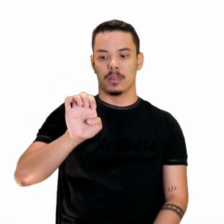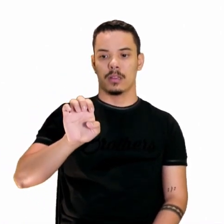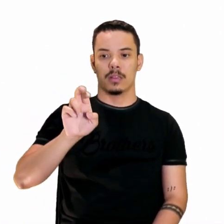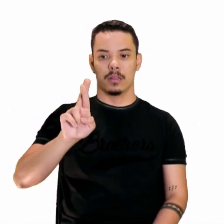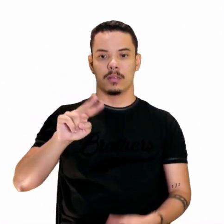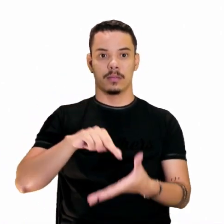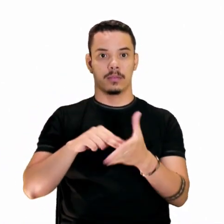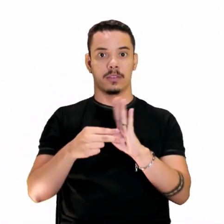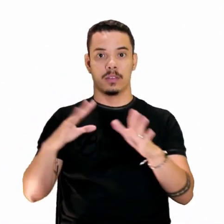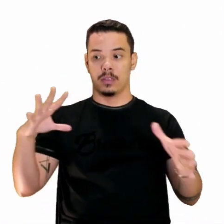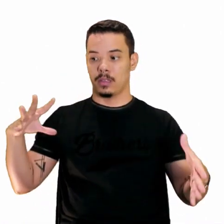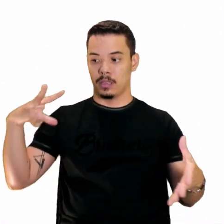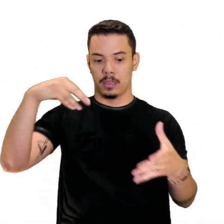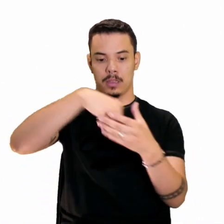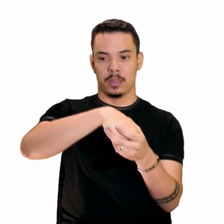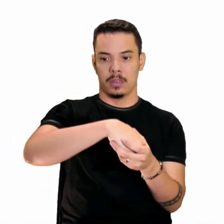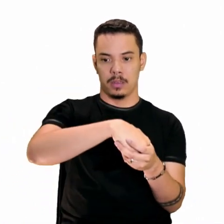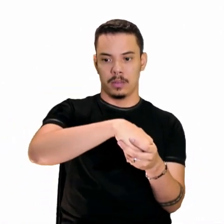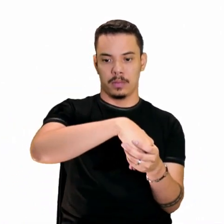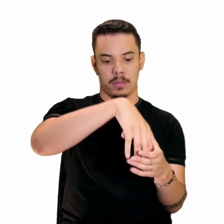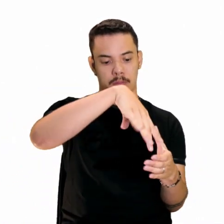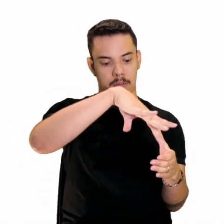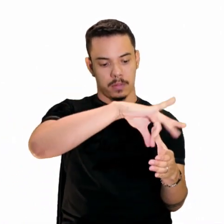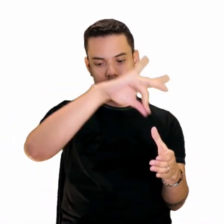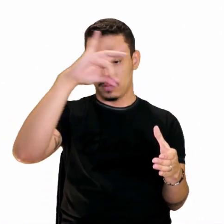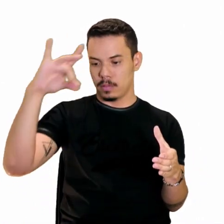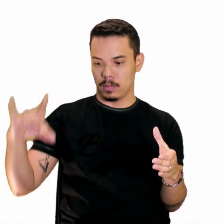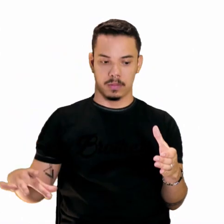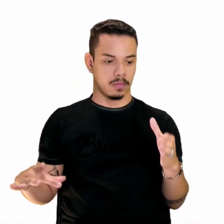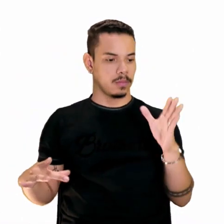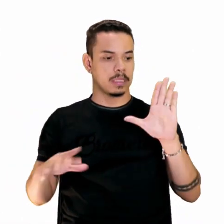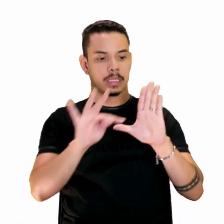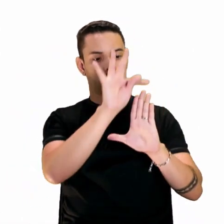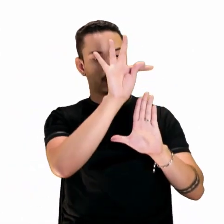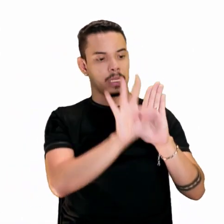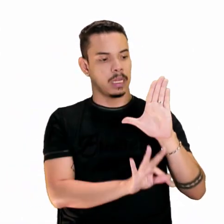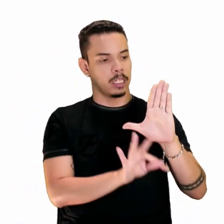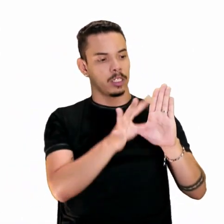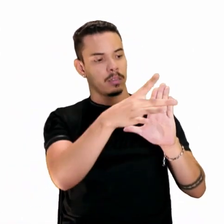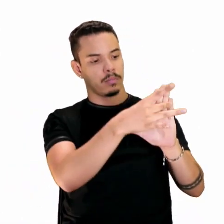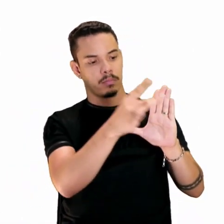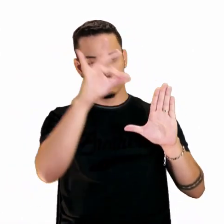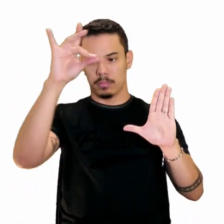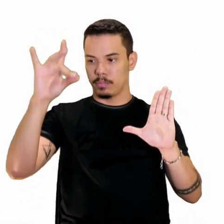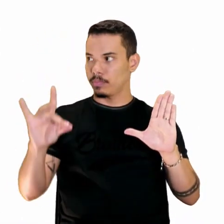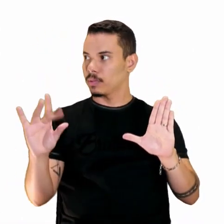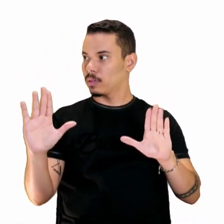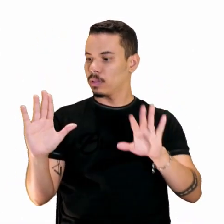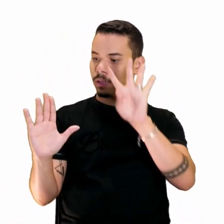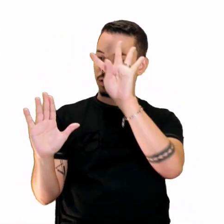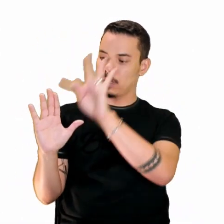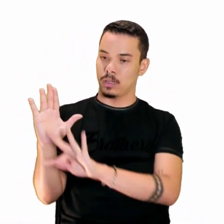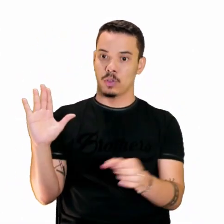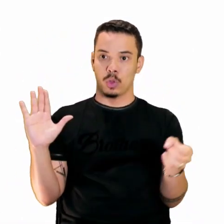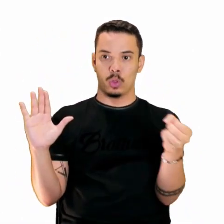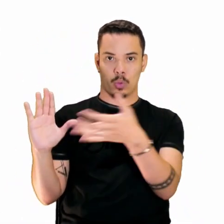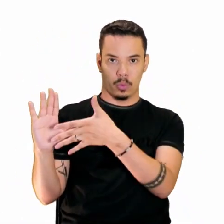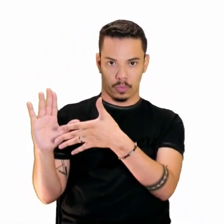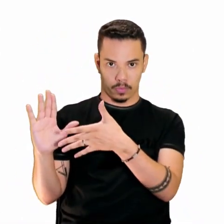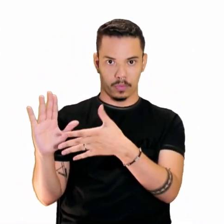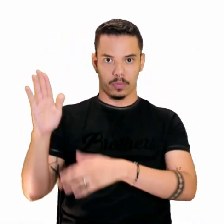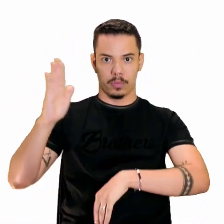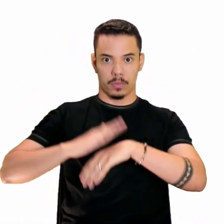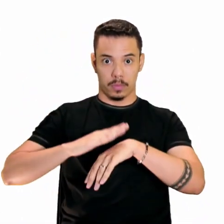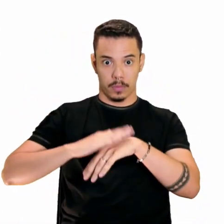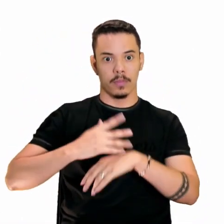dentro do outro. Trazer referência do texto original para esse tipo que você